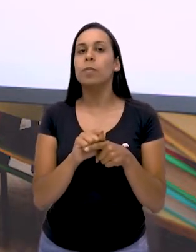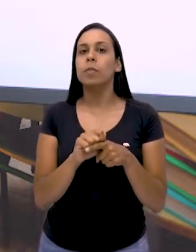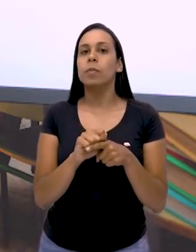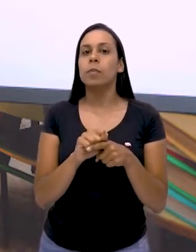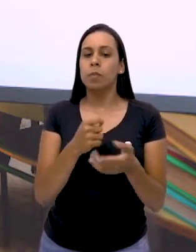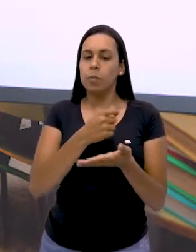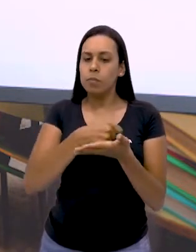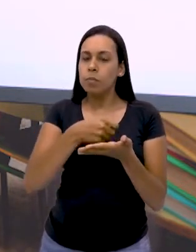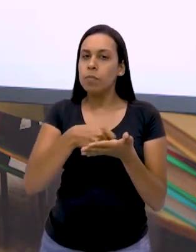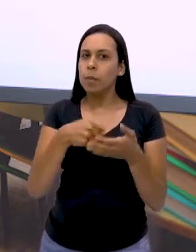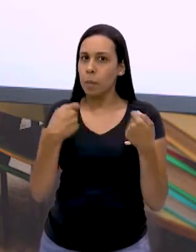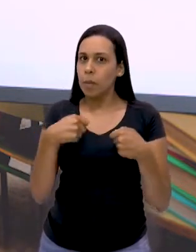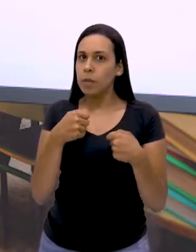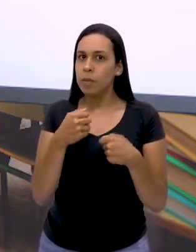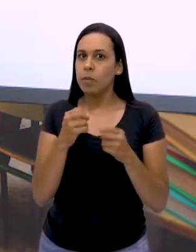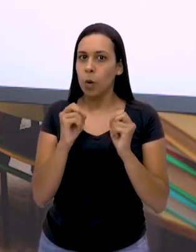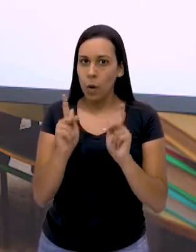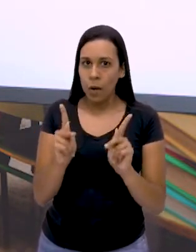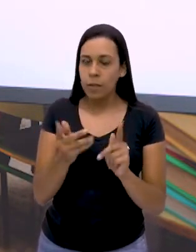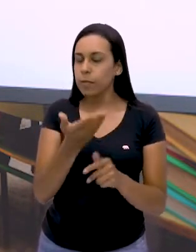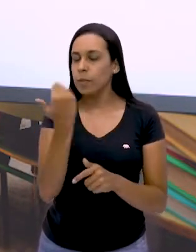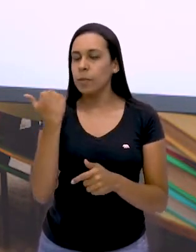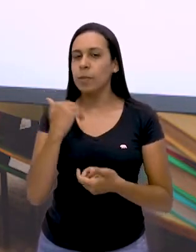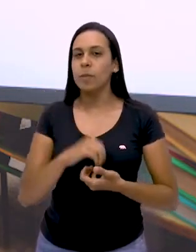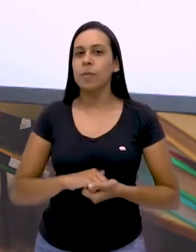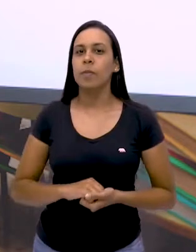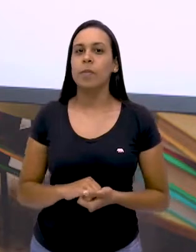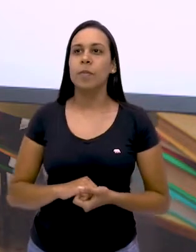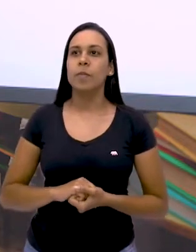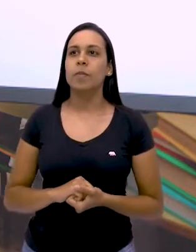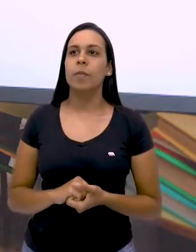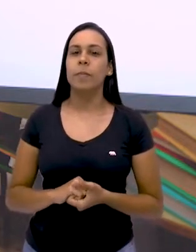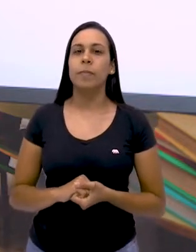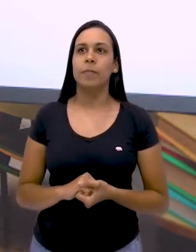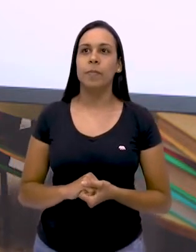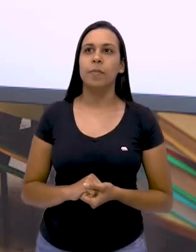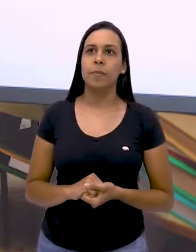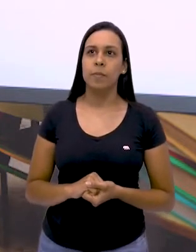anunciações se for preciso, ok? Vamos lá dar continuidade à nossa aula?